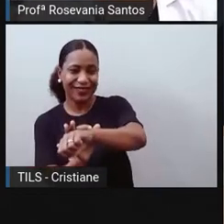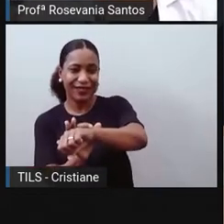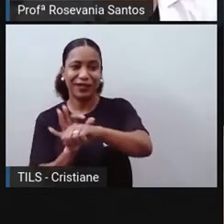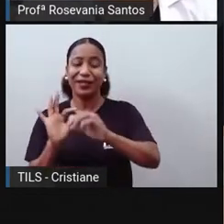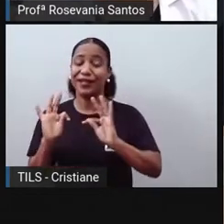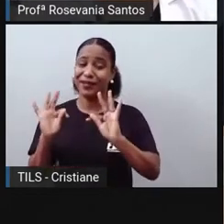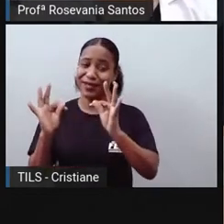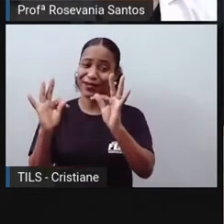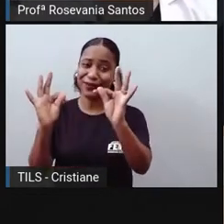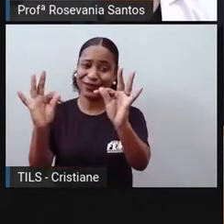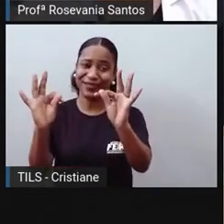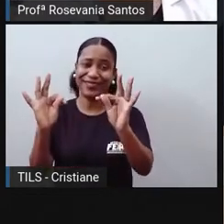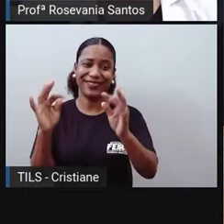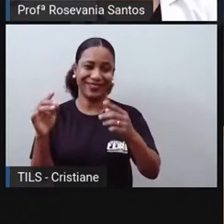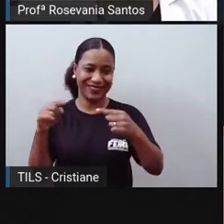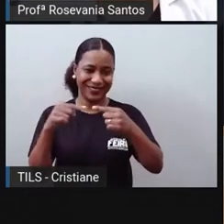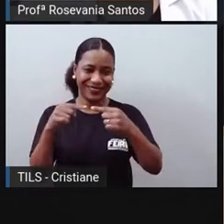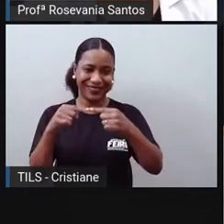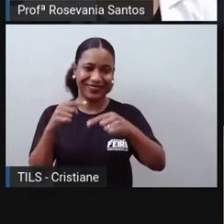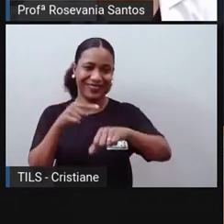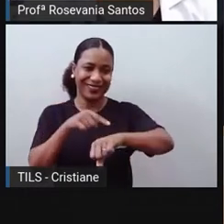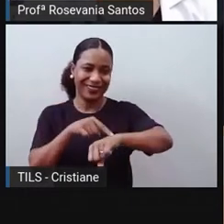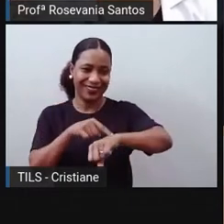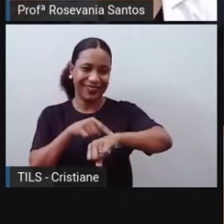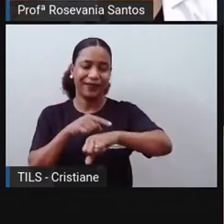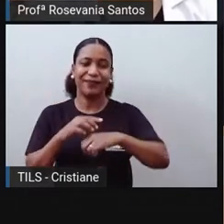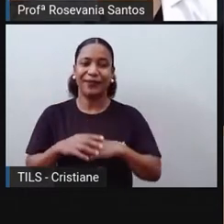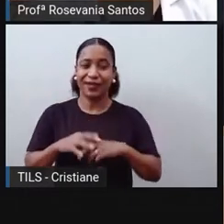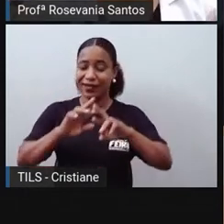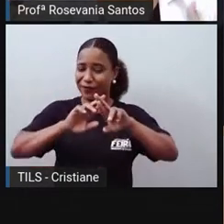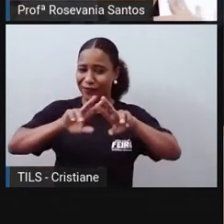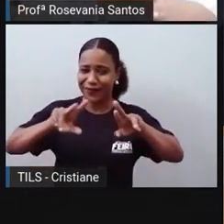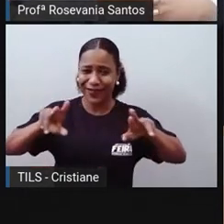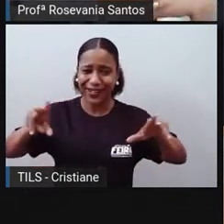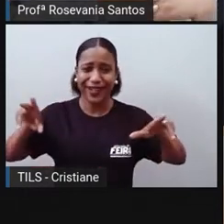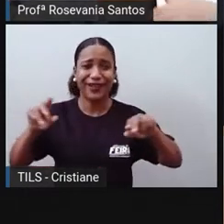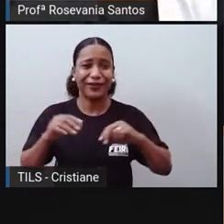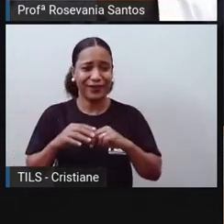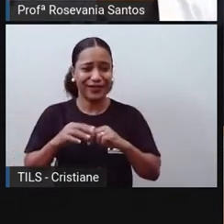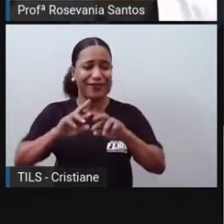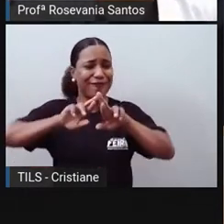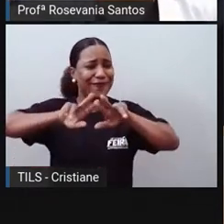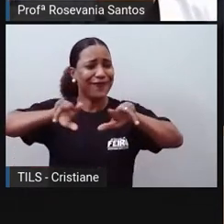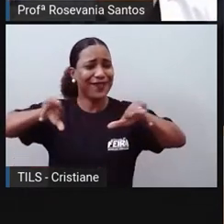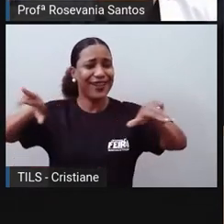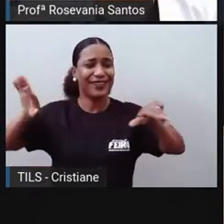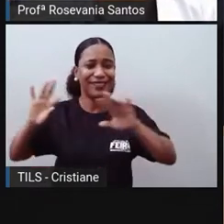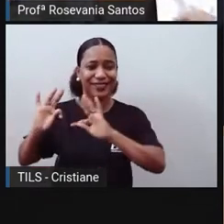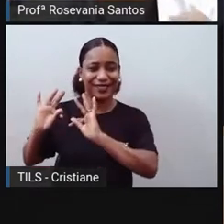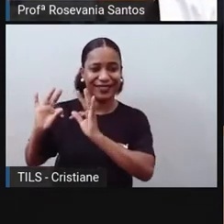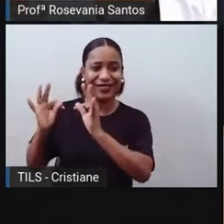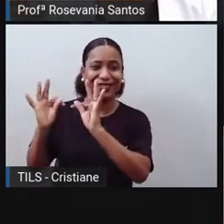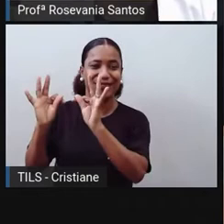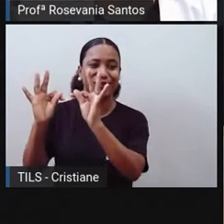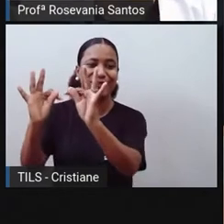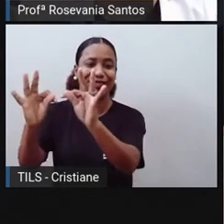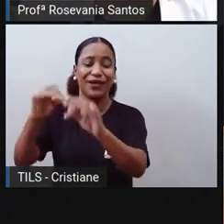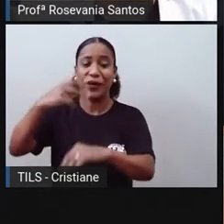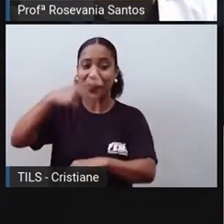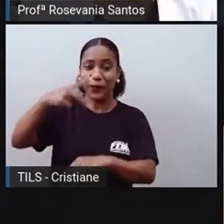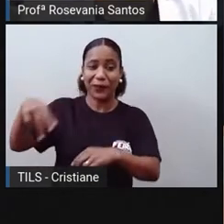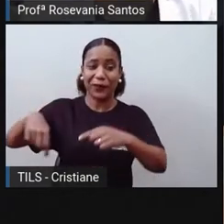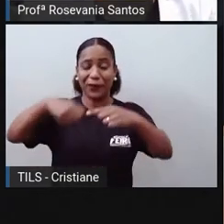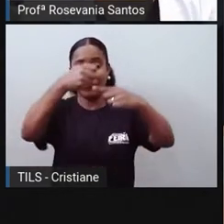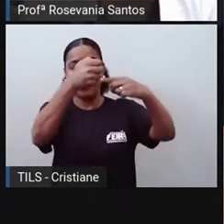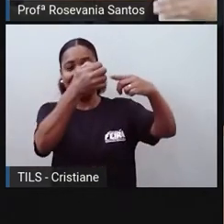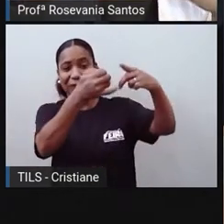que você comprar. Então hoje a gente tem a holografia, já tem, sei lá, uma infinidade de coisas que a Pro nem vai ficar aqui citando muita